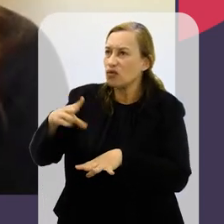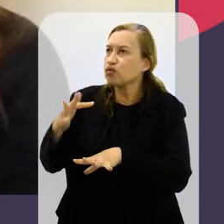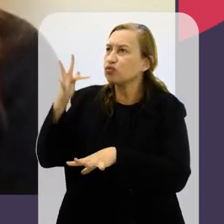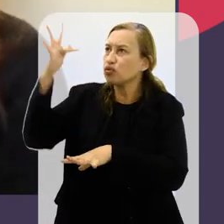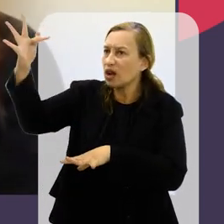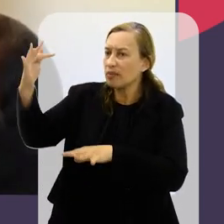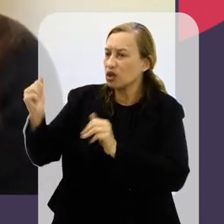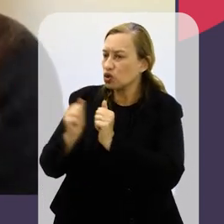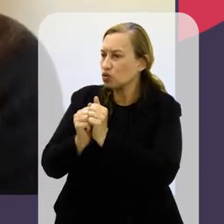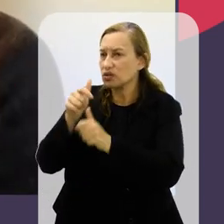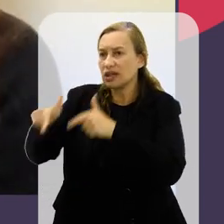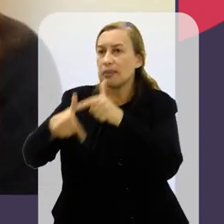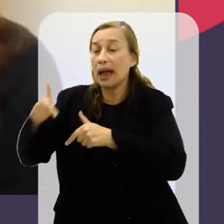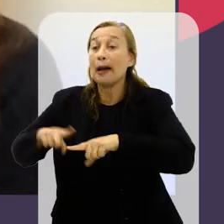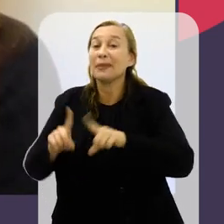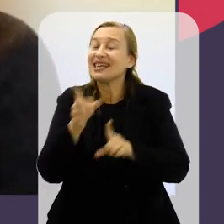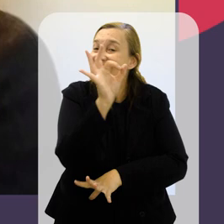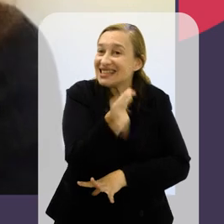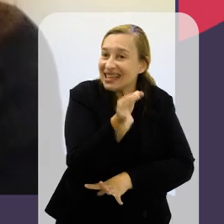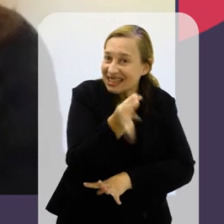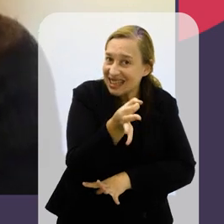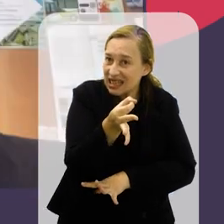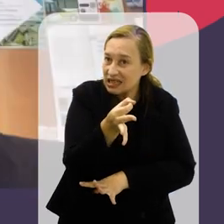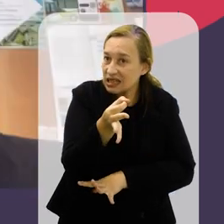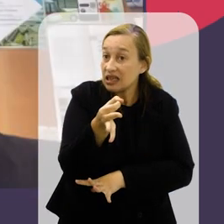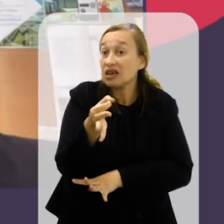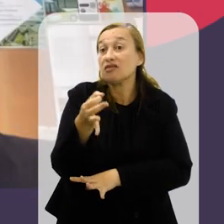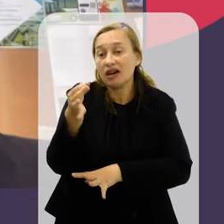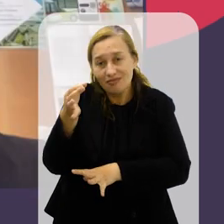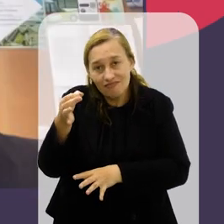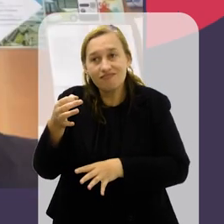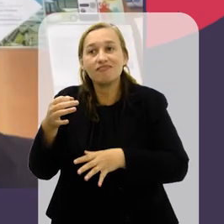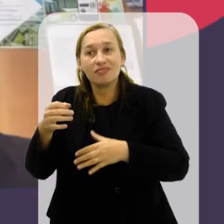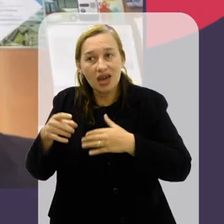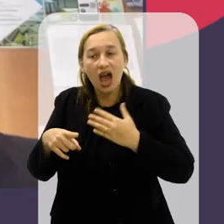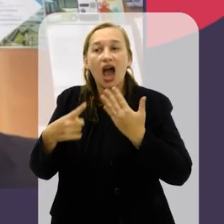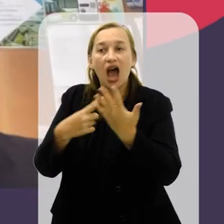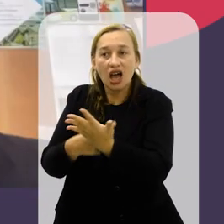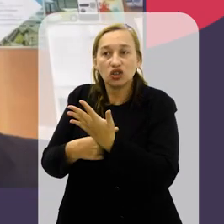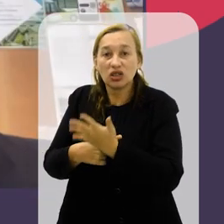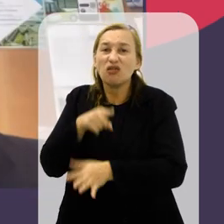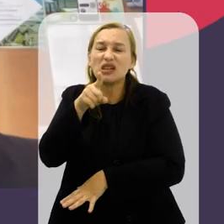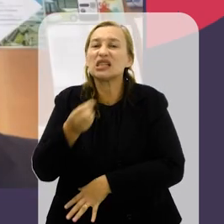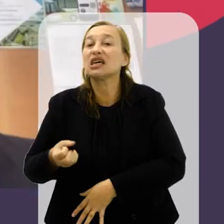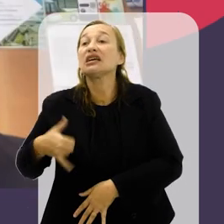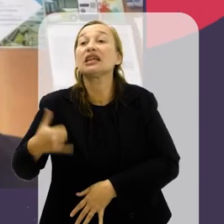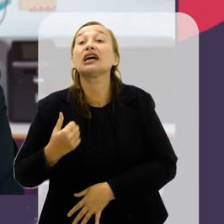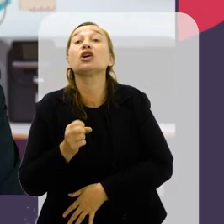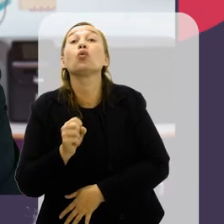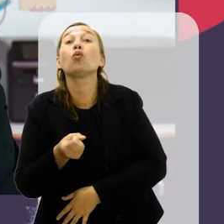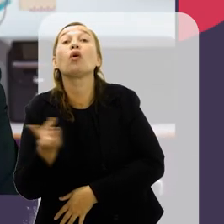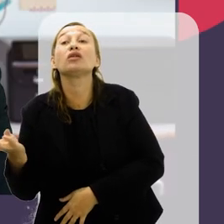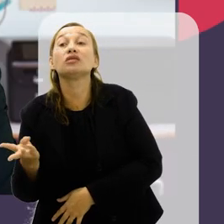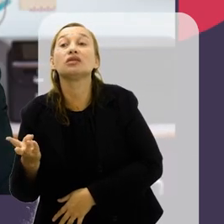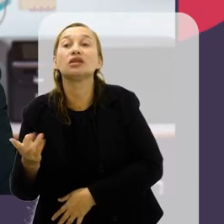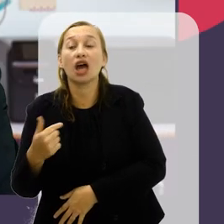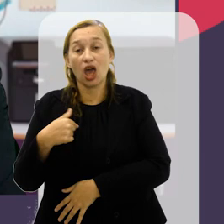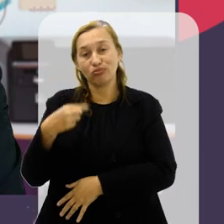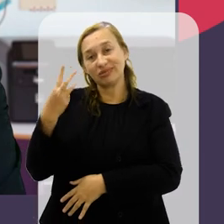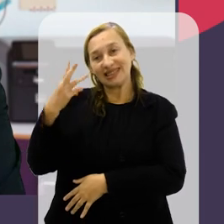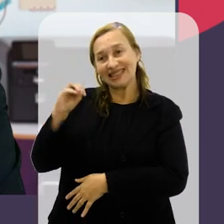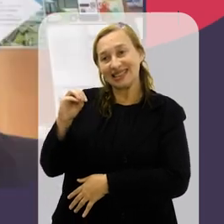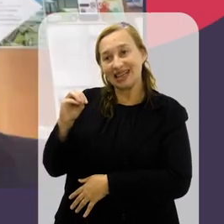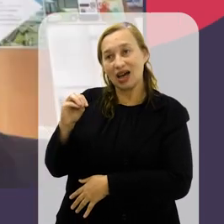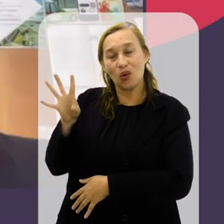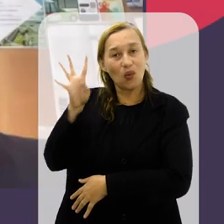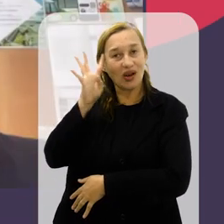exatamente com o que eu vou trabalhar futuramente, mas eu tenho certeza que isso pode, vai me agregar bastante. Você tem quantos anos,